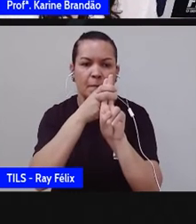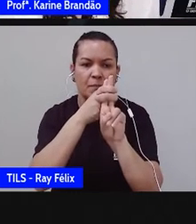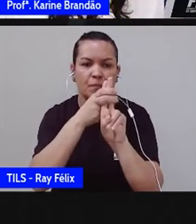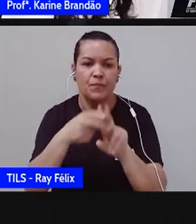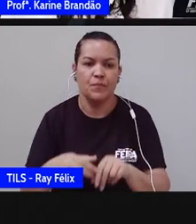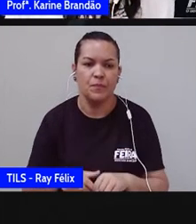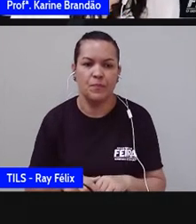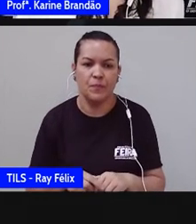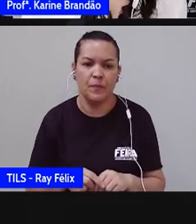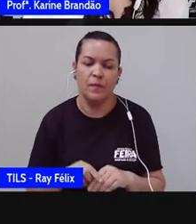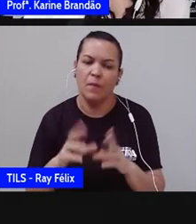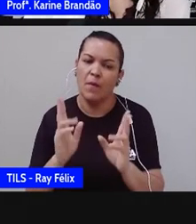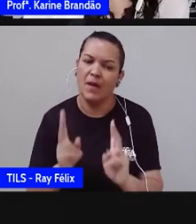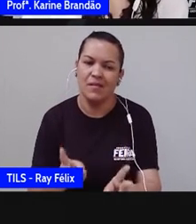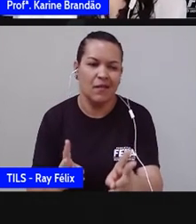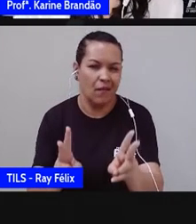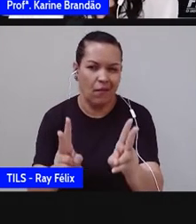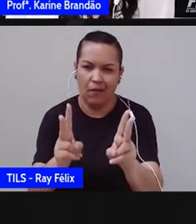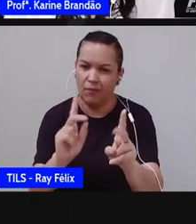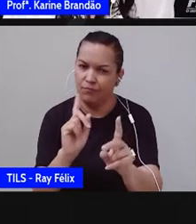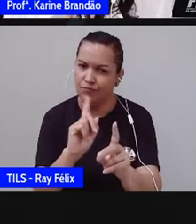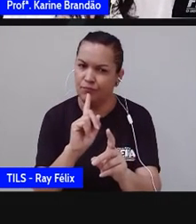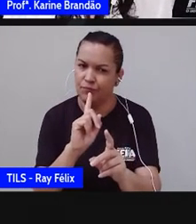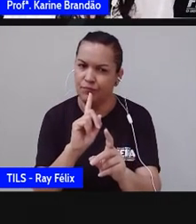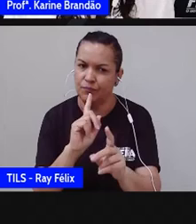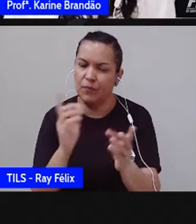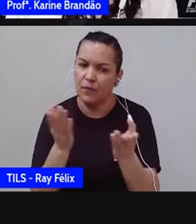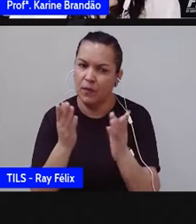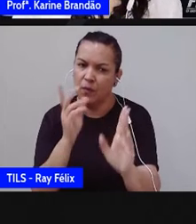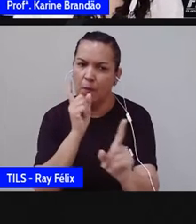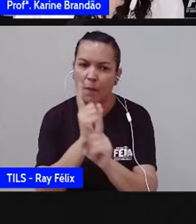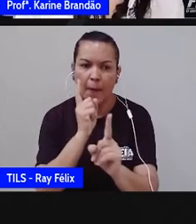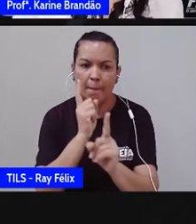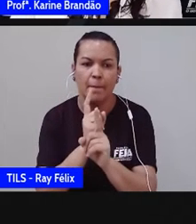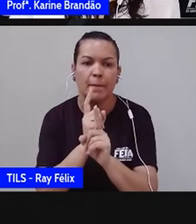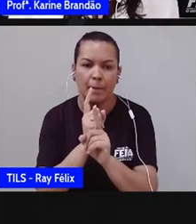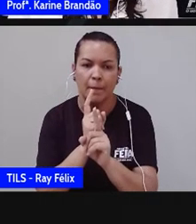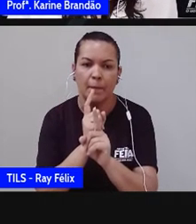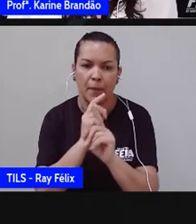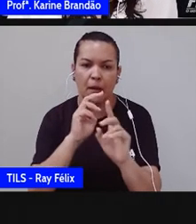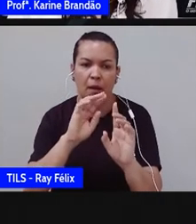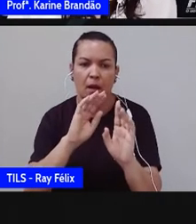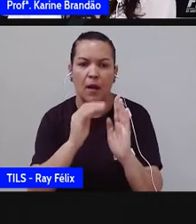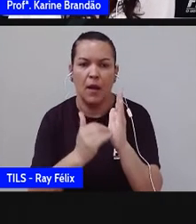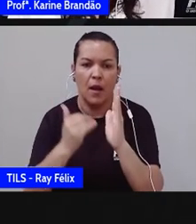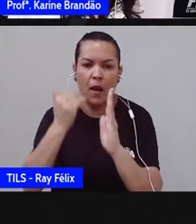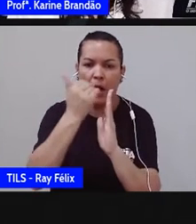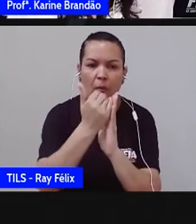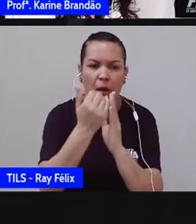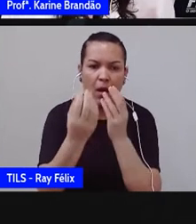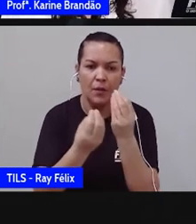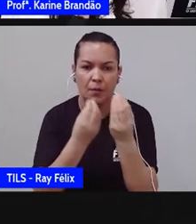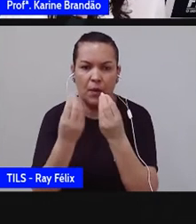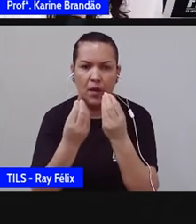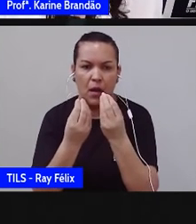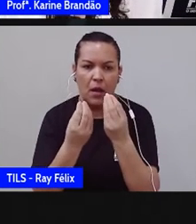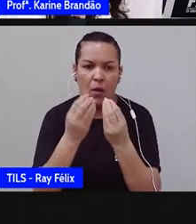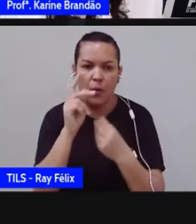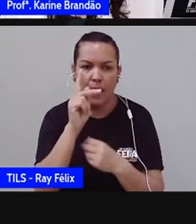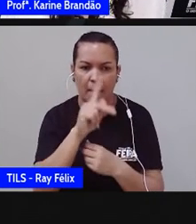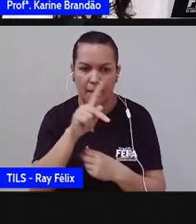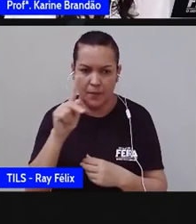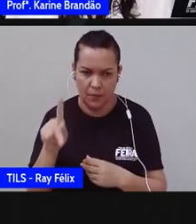saúde. Mas nem sempre foi assim. E é isso que vocês vão descobrir um pouquinho mais com essa aula, que a professora